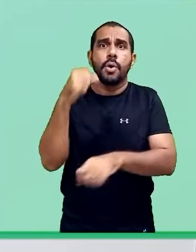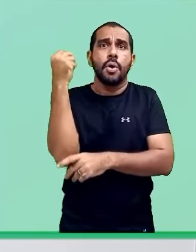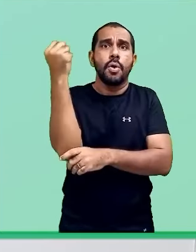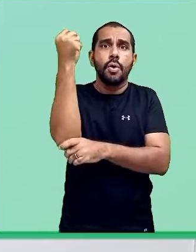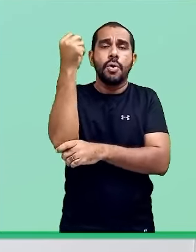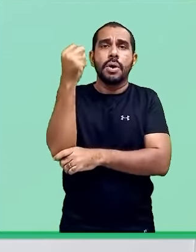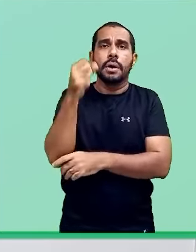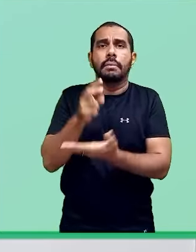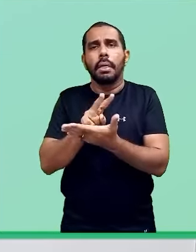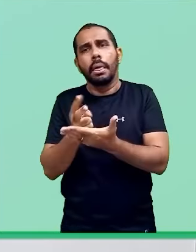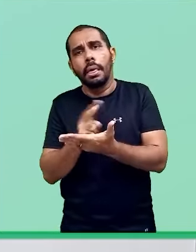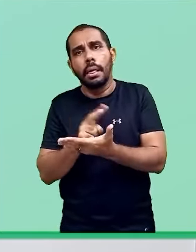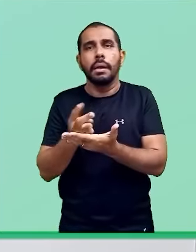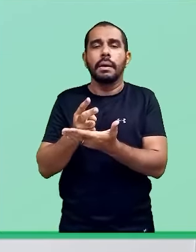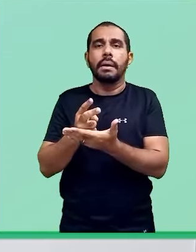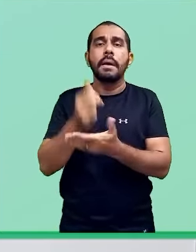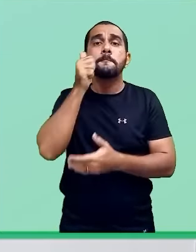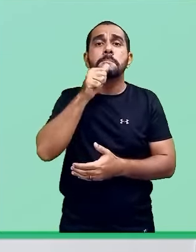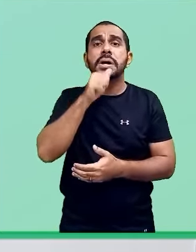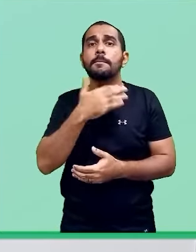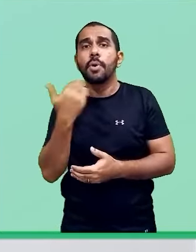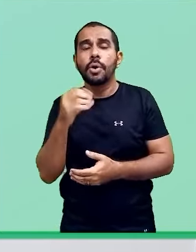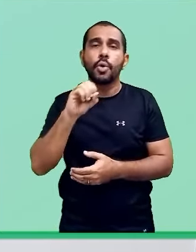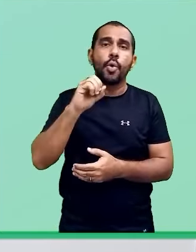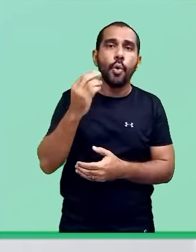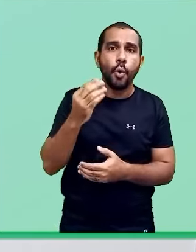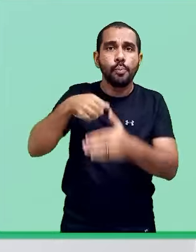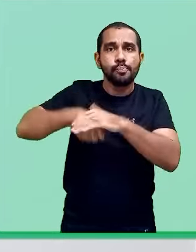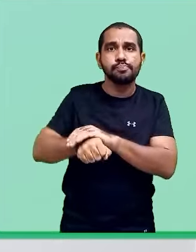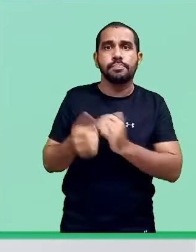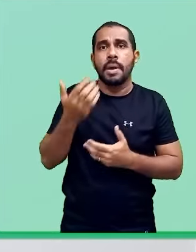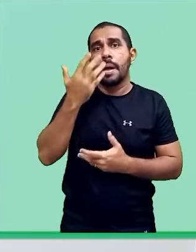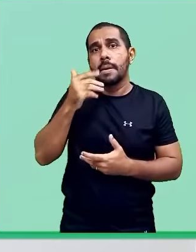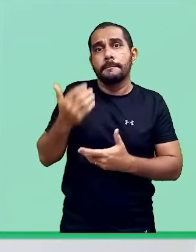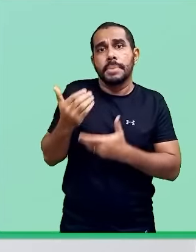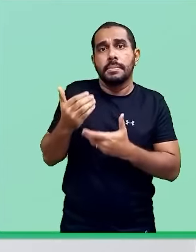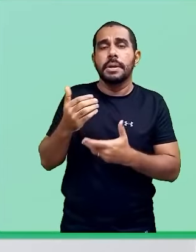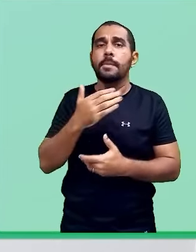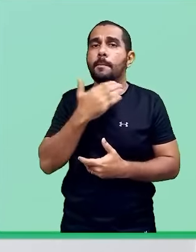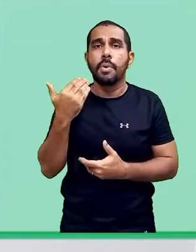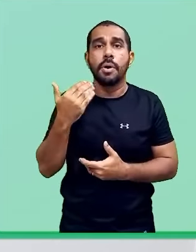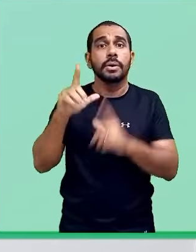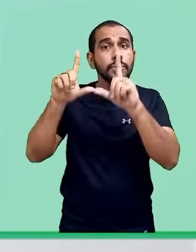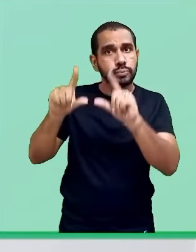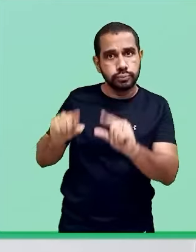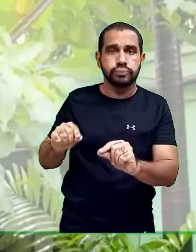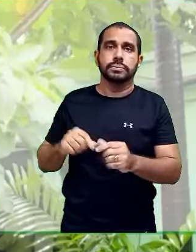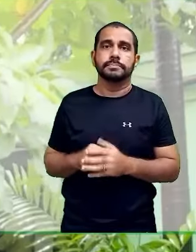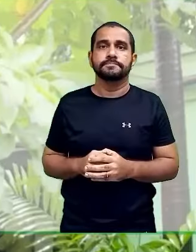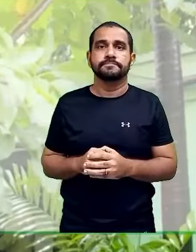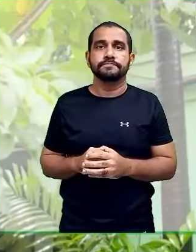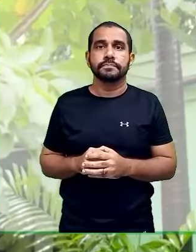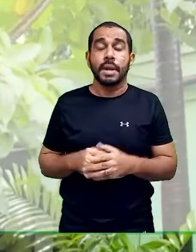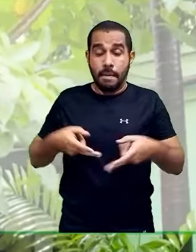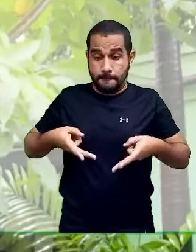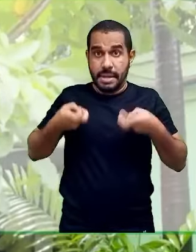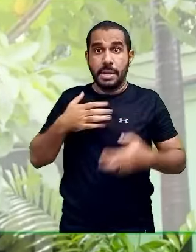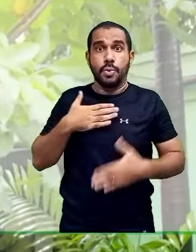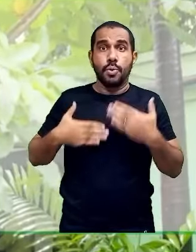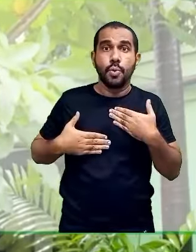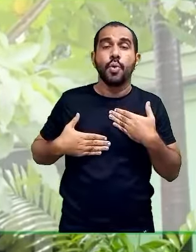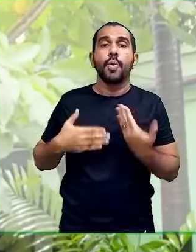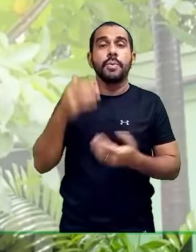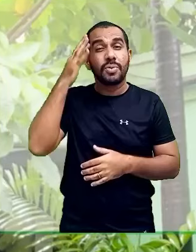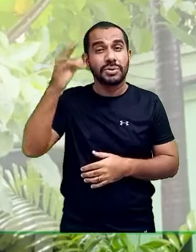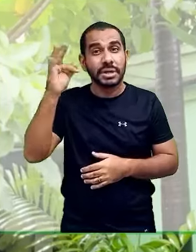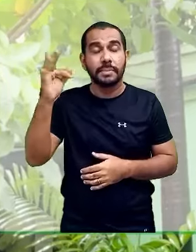complicações, como crises convulsivas e até óbito materno ou fetal, diminui bastante. Alguns sinais, como dor de